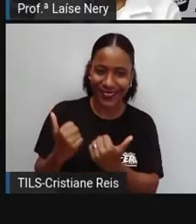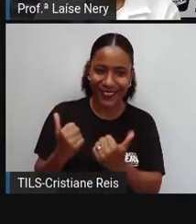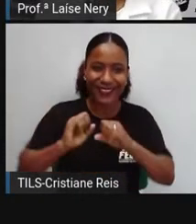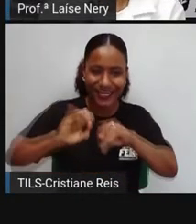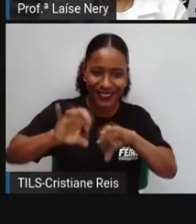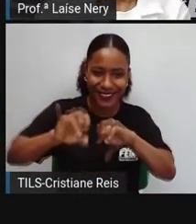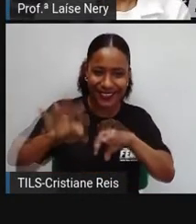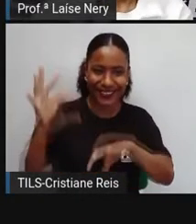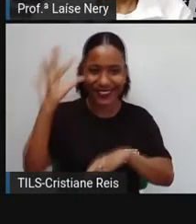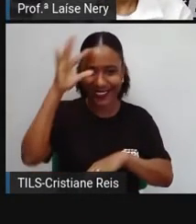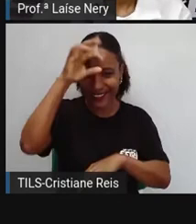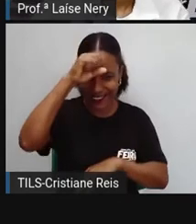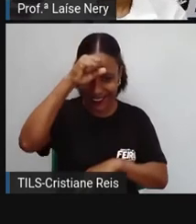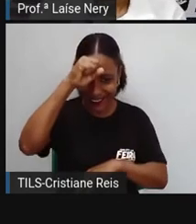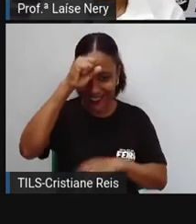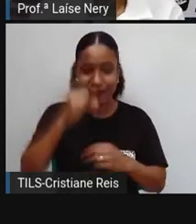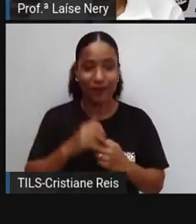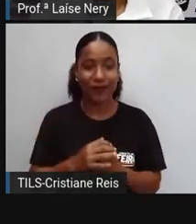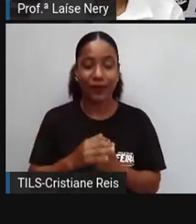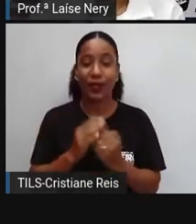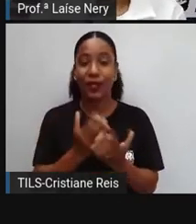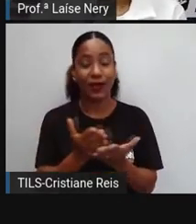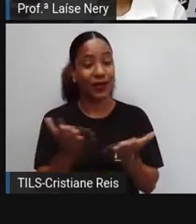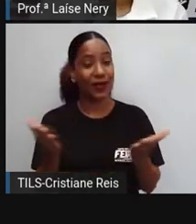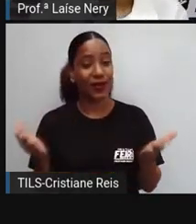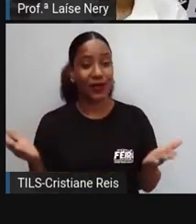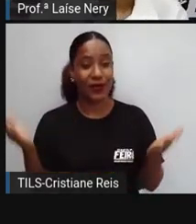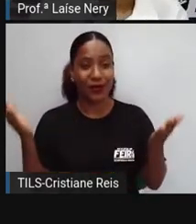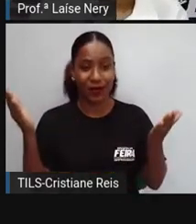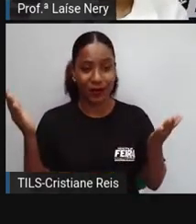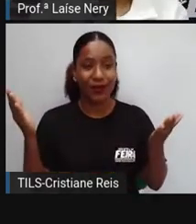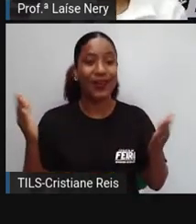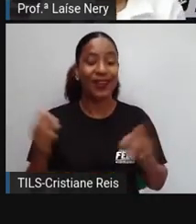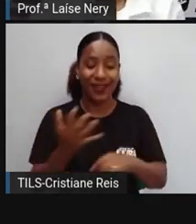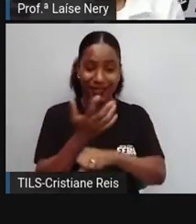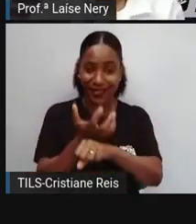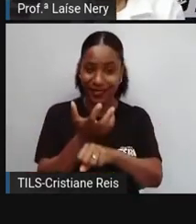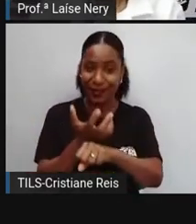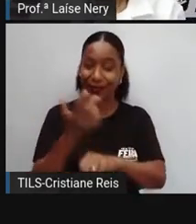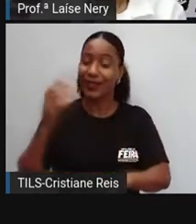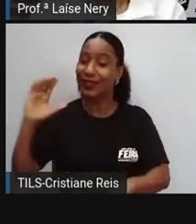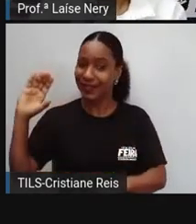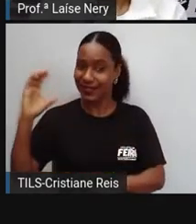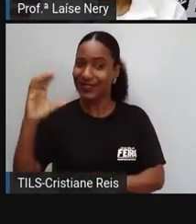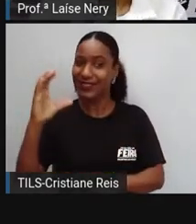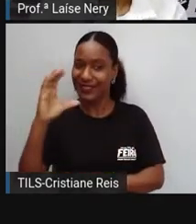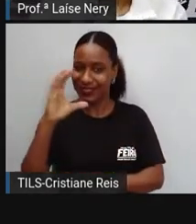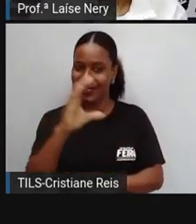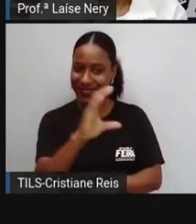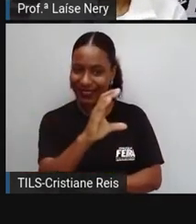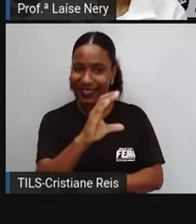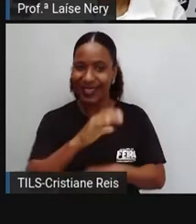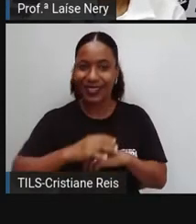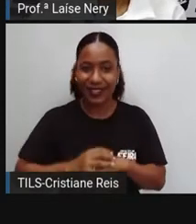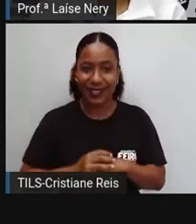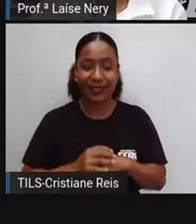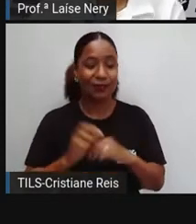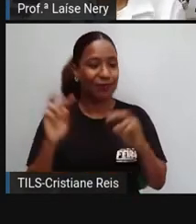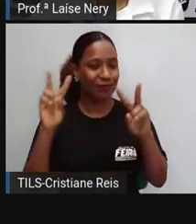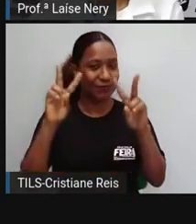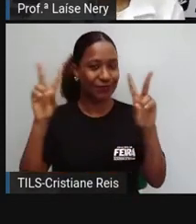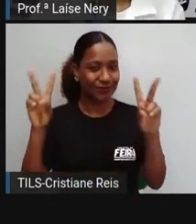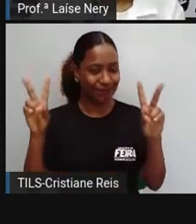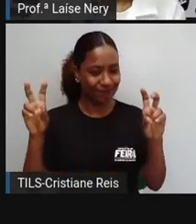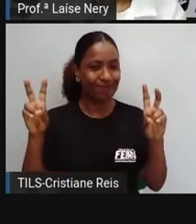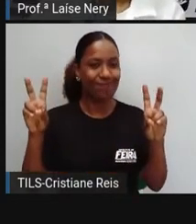de hoje? Nossa aula agora vai ser de ciências e nós vamos começar com uma mensagem, um